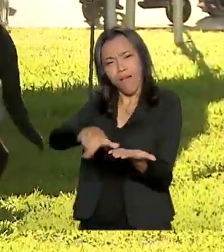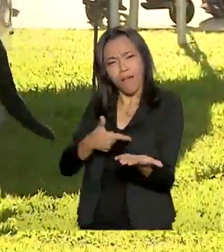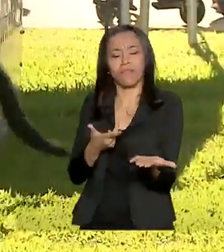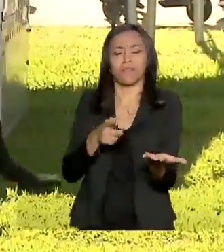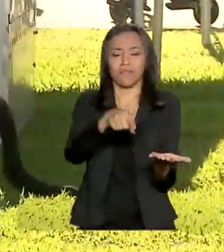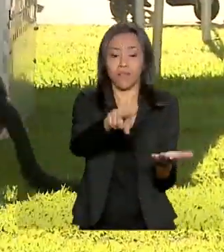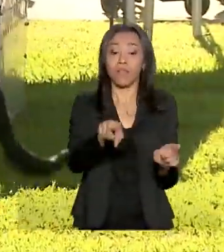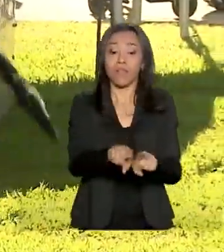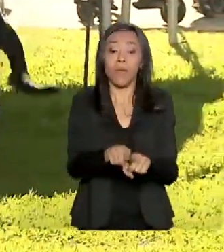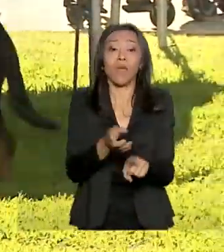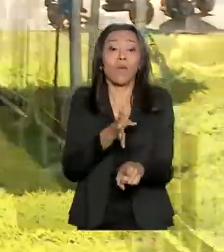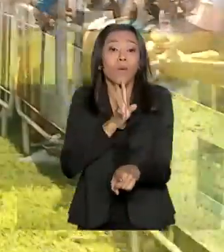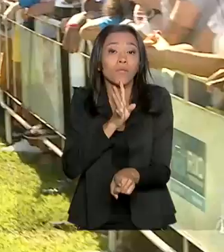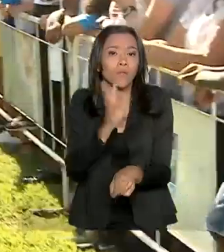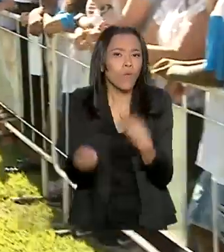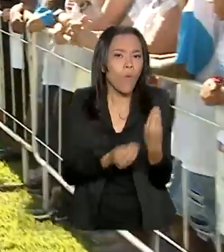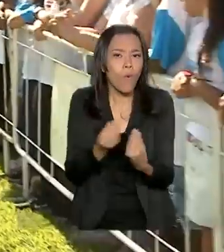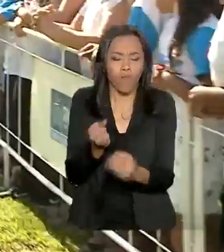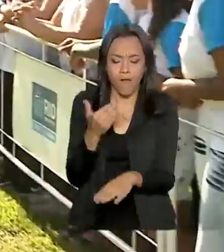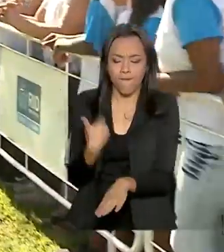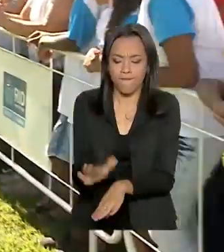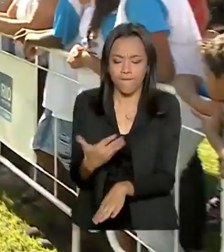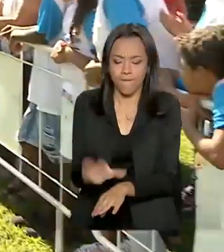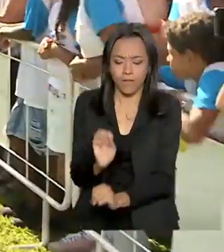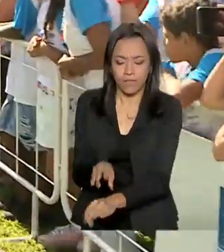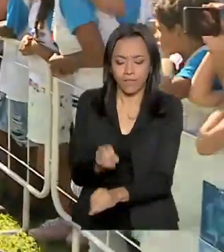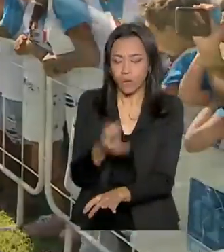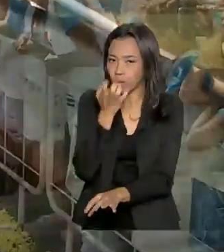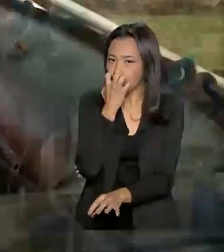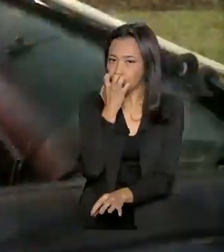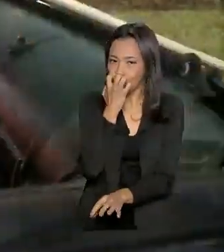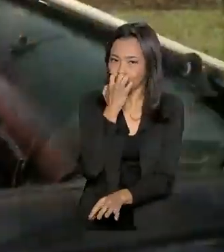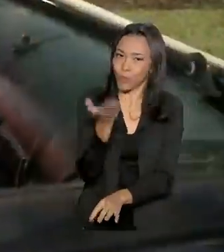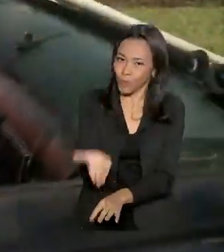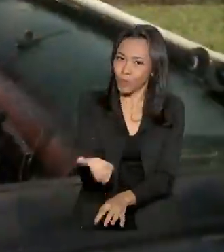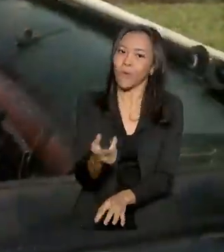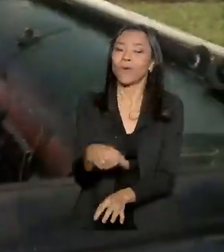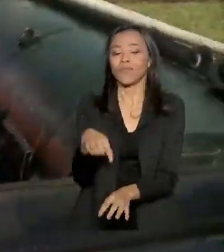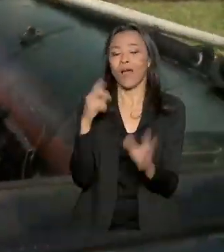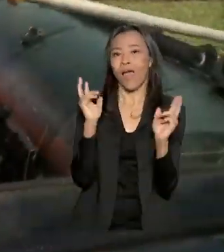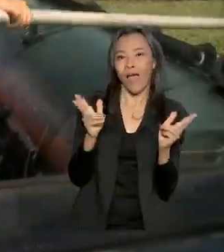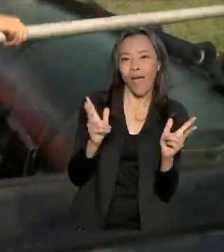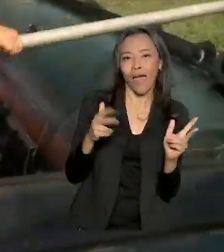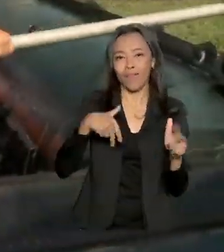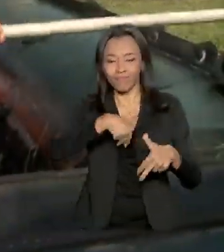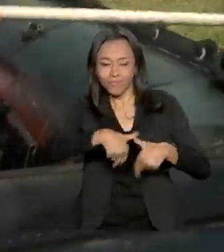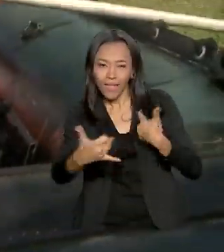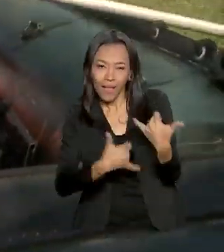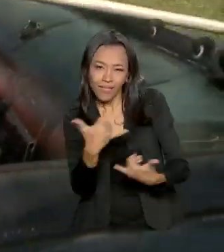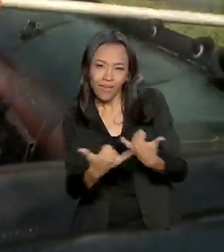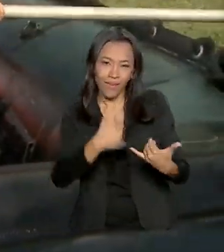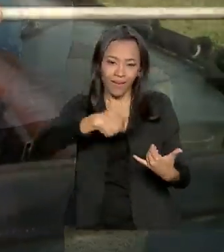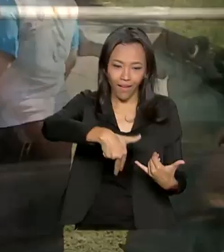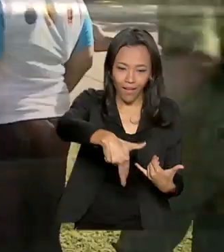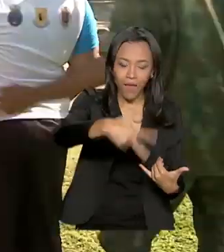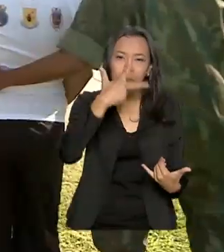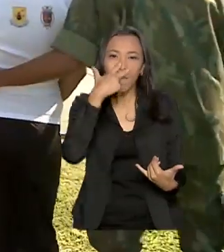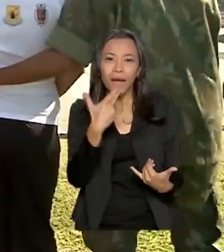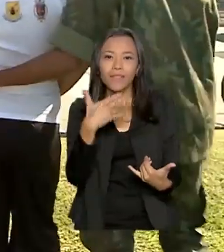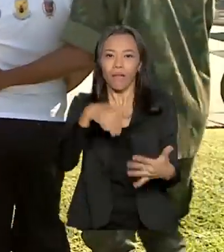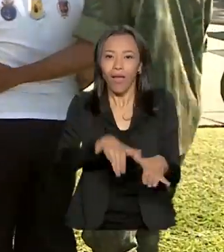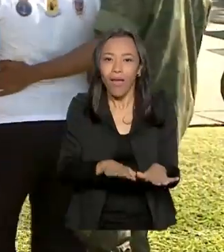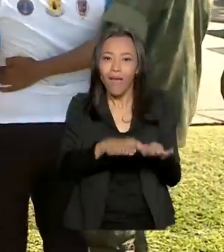Elas também conheceram como são treinados os cães da marinha. Se divertiram dentro do barco, como se estivessem em alto mar.